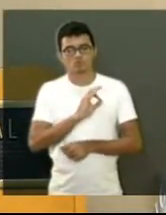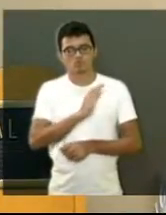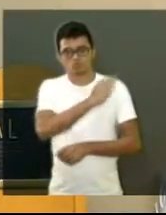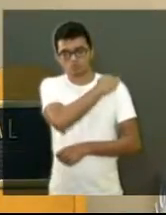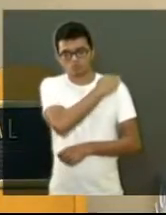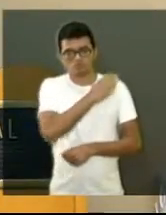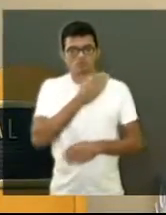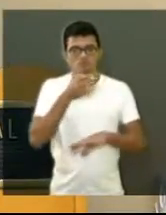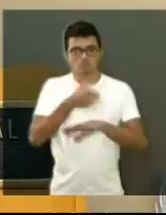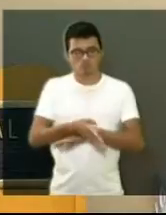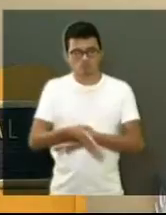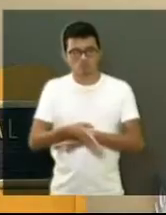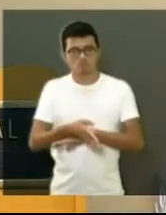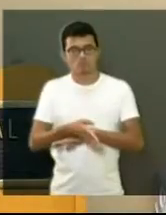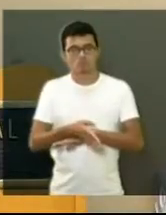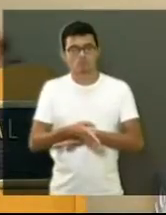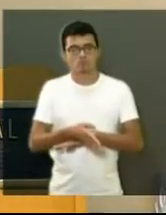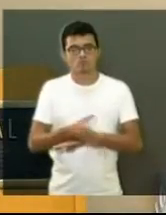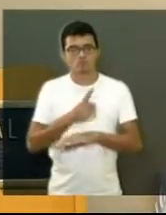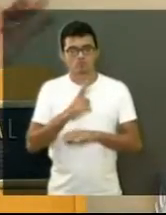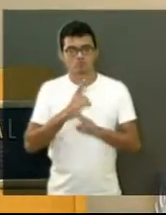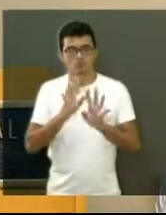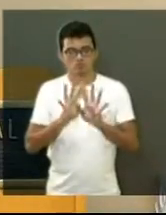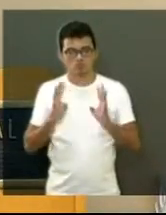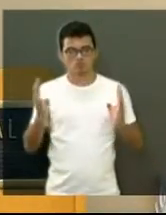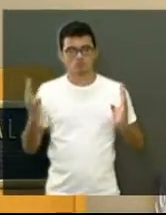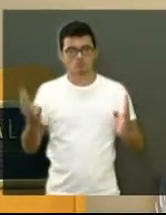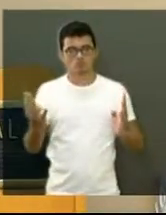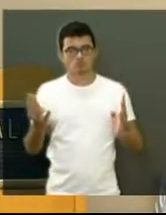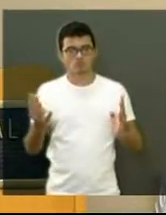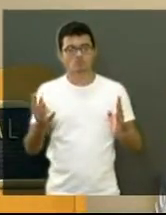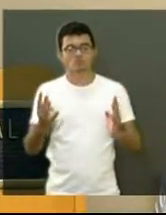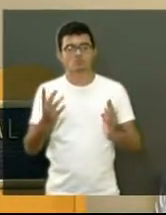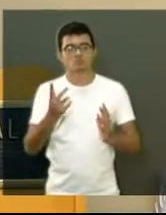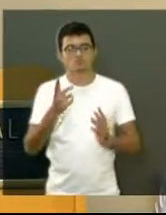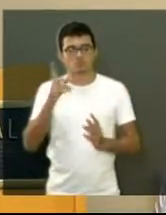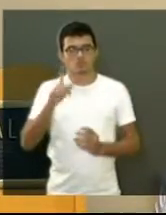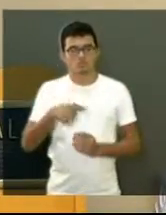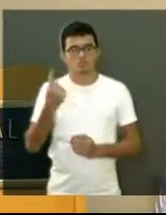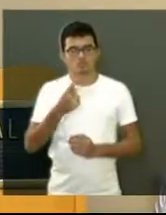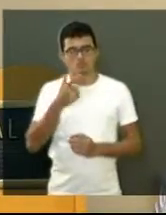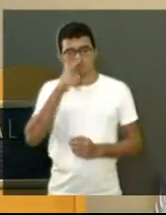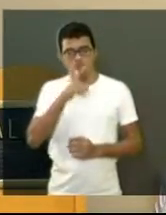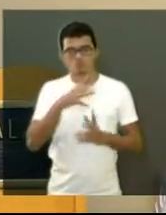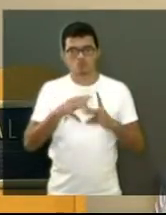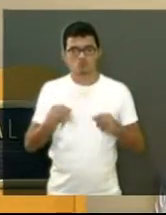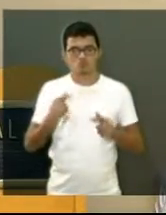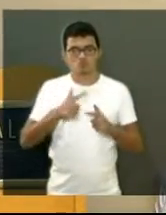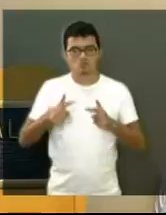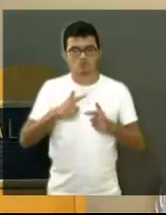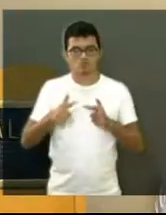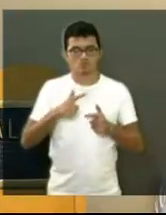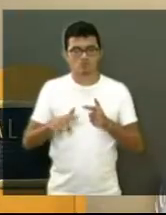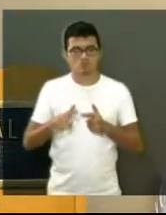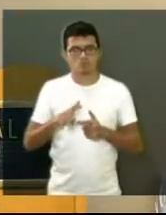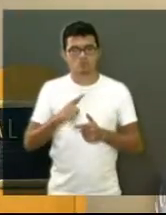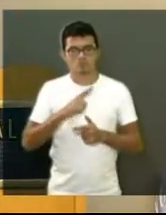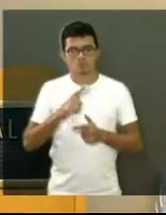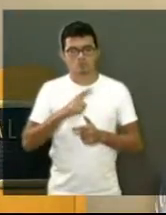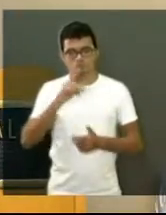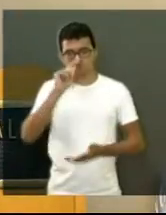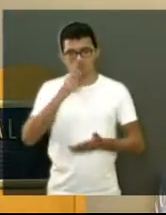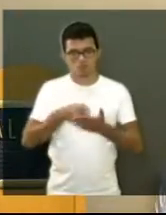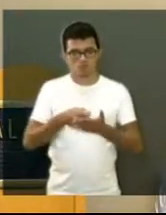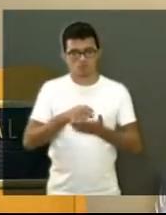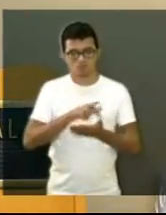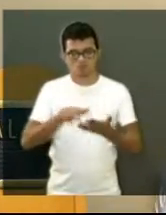entrar nesse local, fechar, dar um jeito de nós resolvermos e tomar algumas decisões.